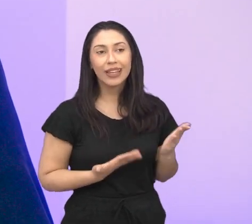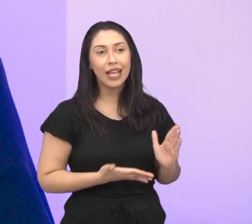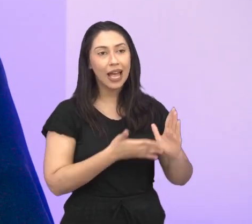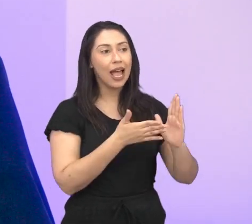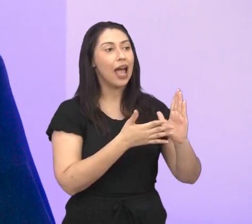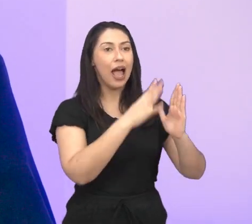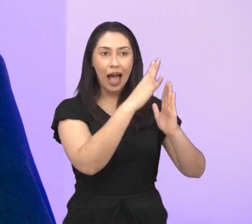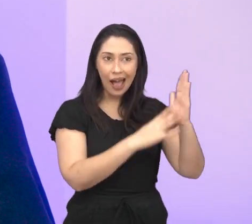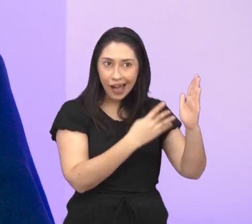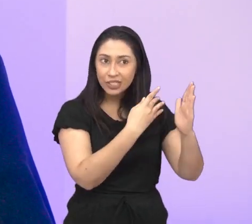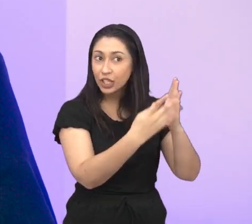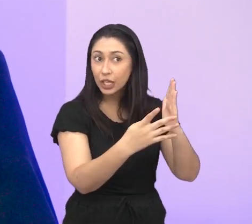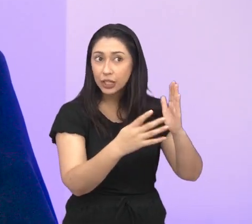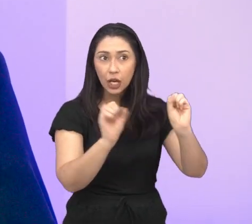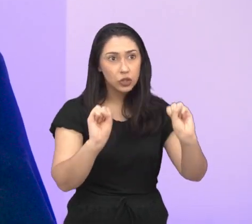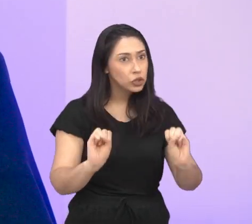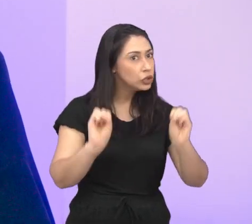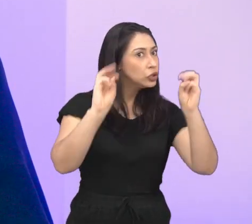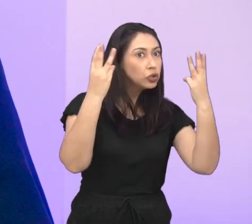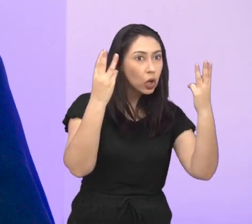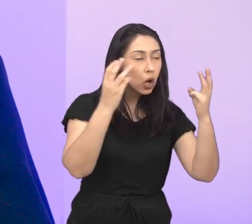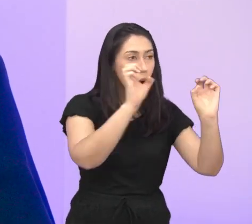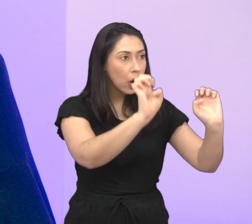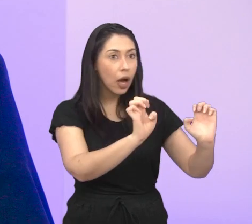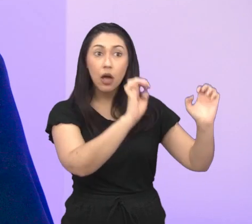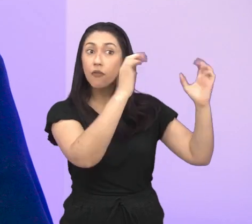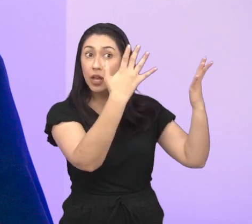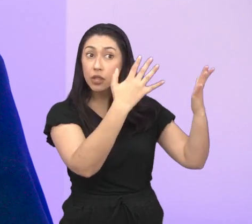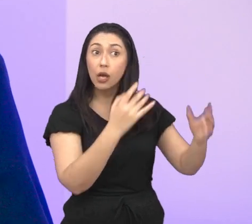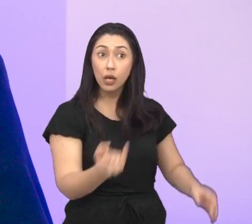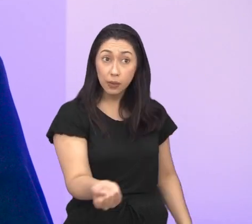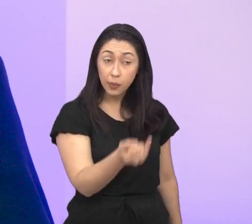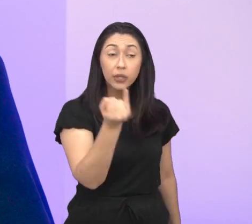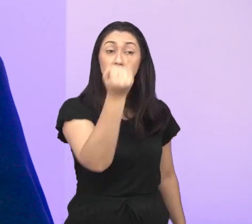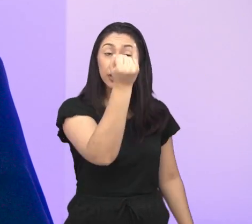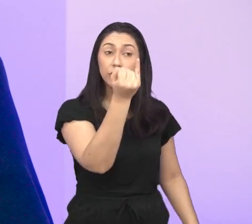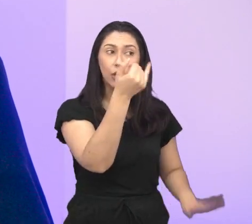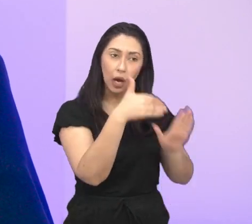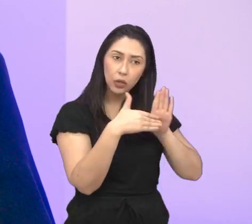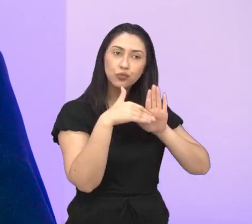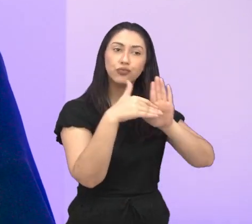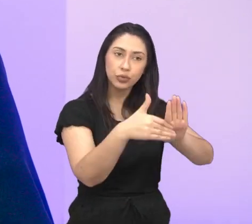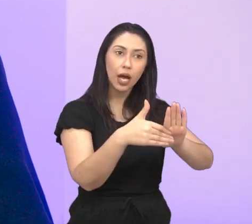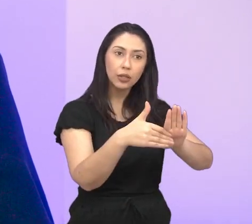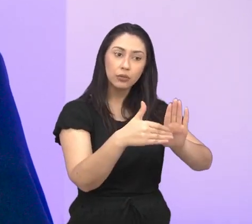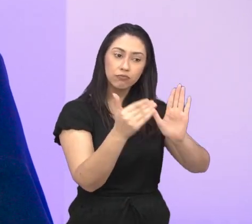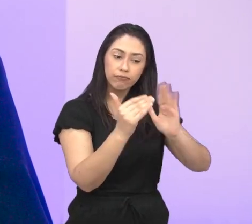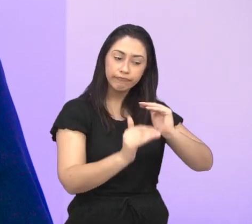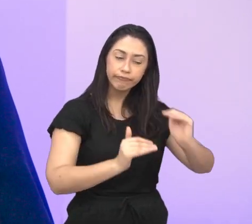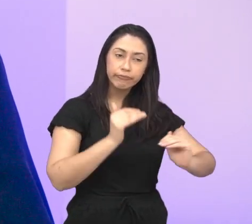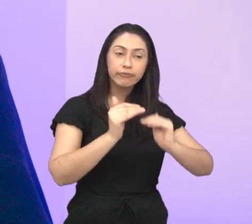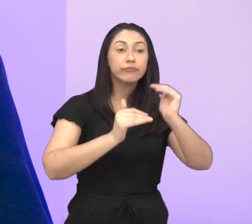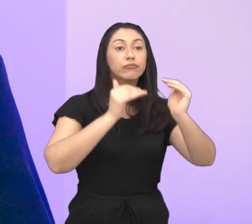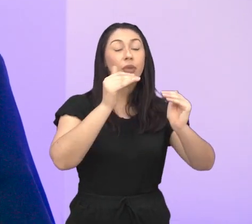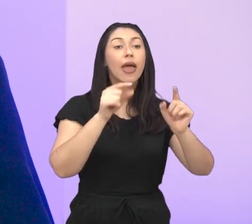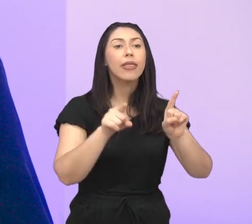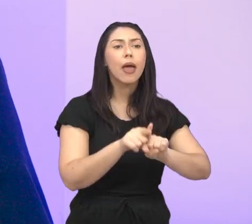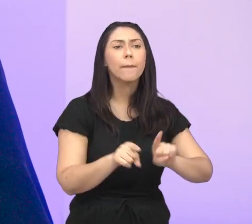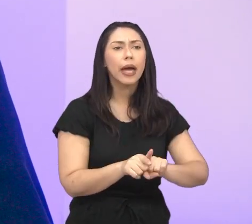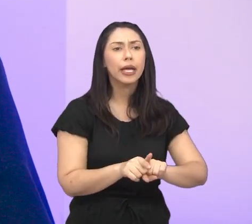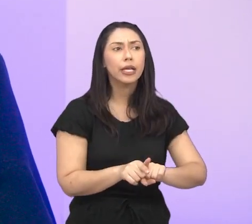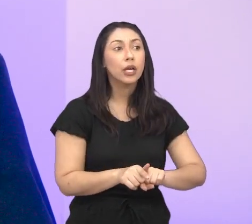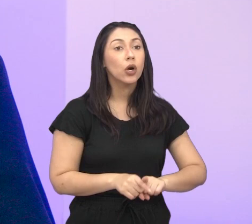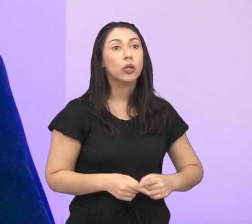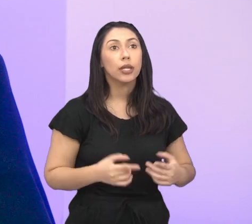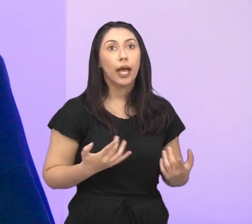temos aqui em São José tem sido muito importante e tem contribuído bastante para isso. A expansão também da nossa rede